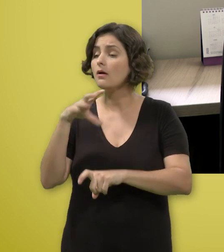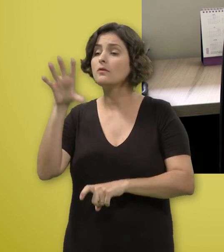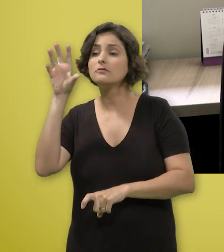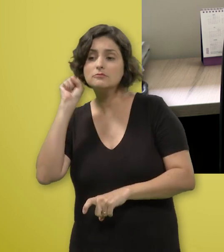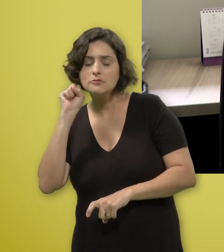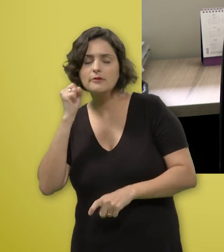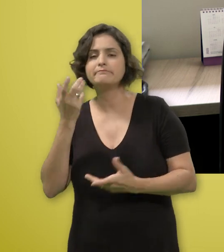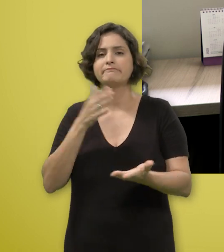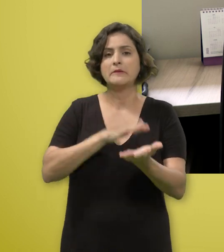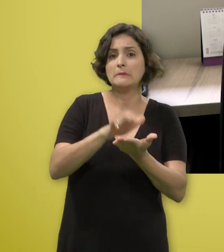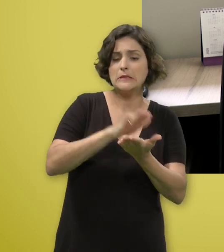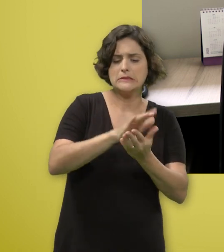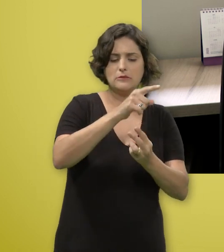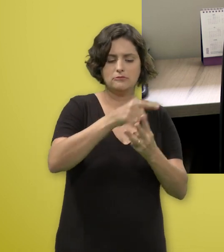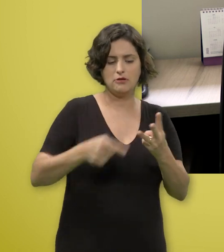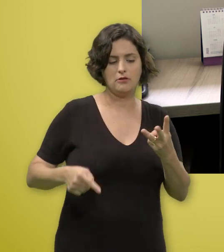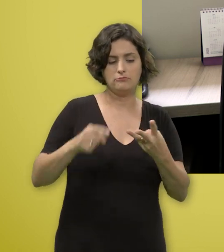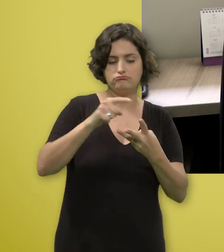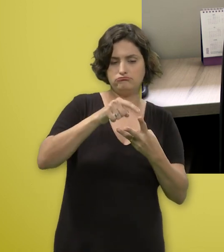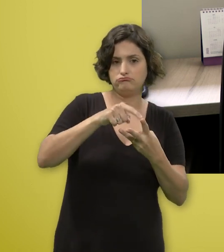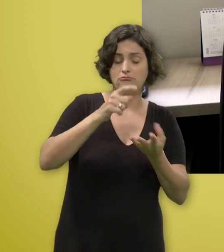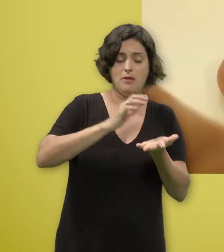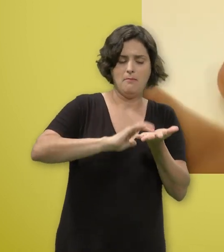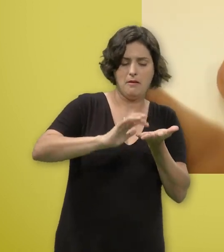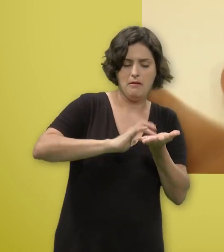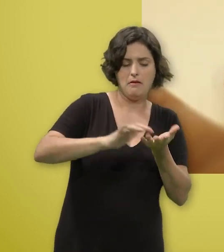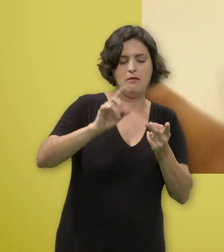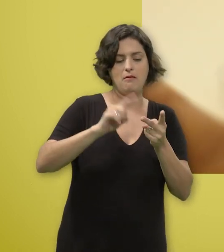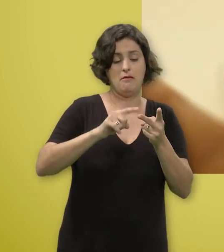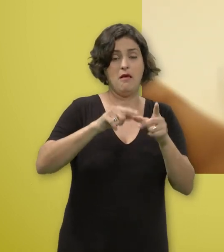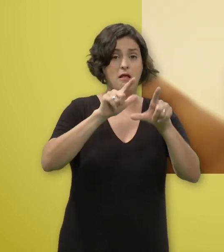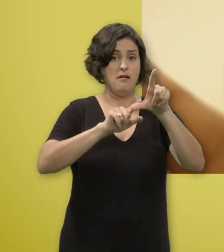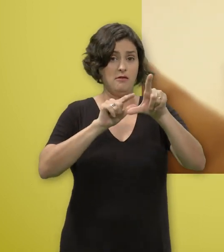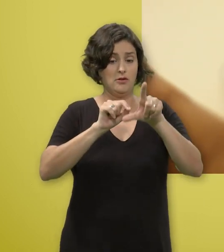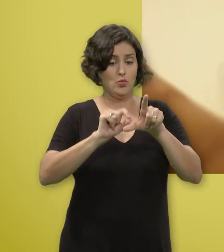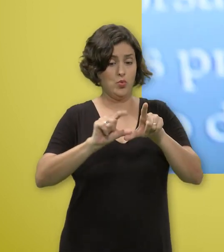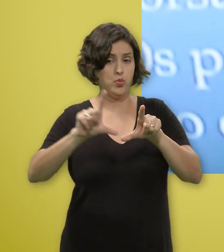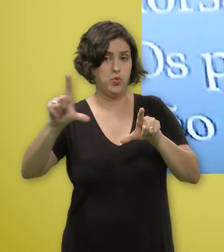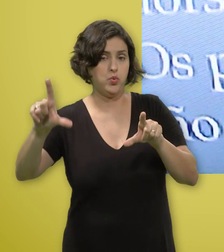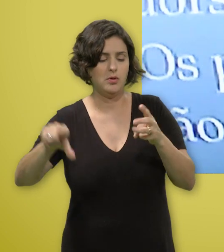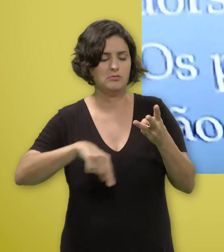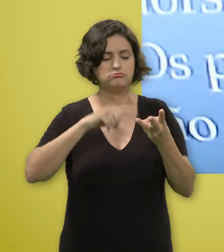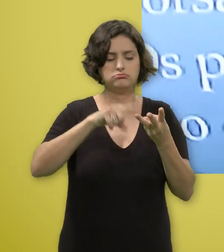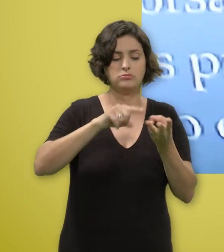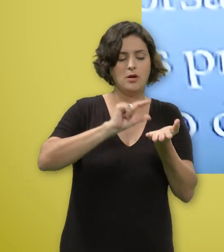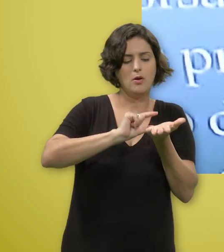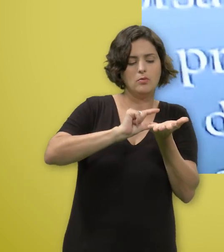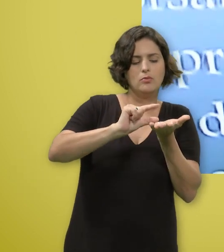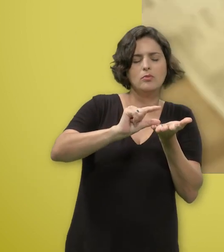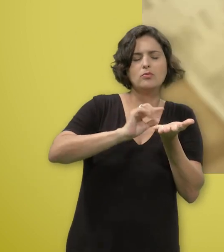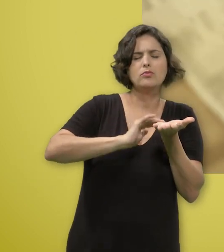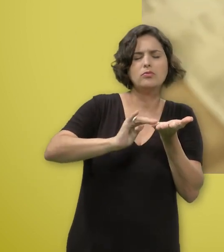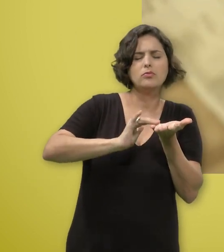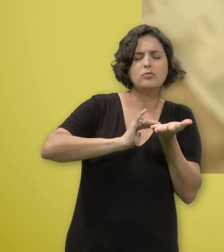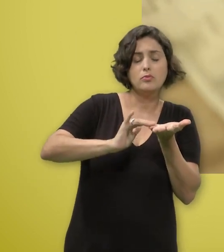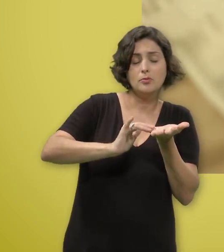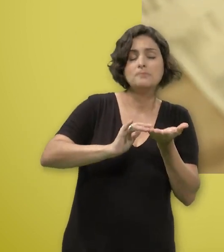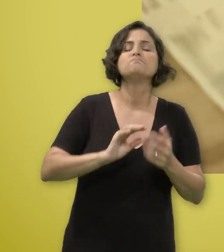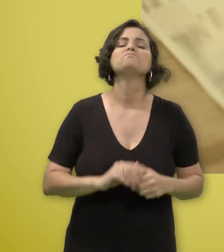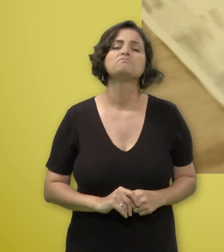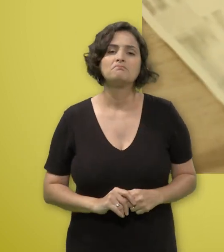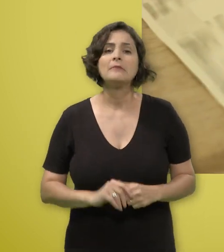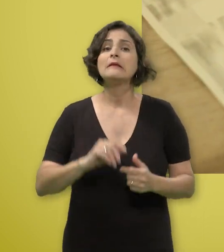possível ser feita a leitura com o leitor de tela, em formato braile, fonte ampliada, em alto